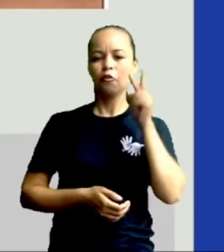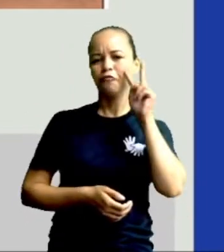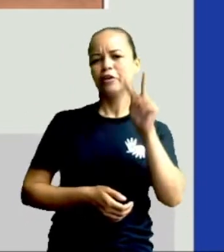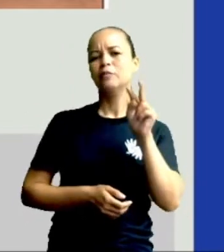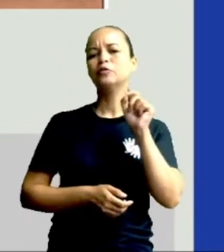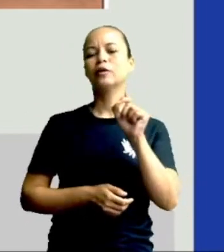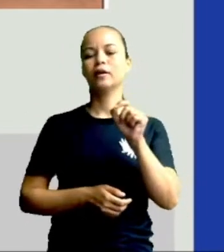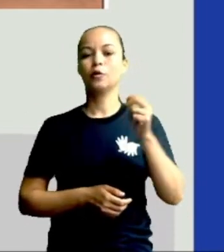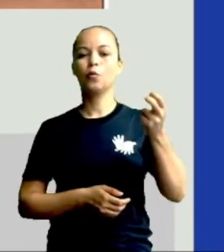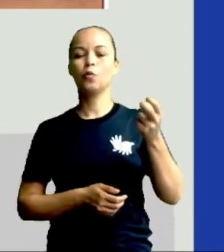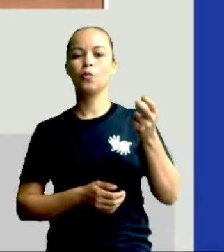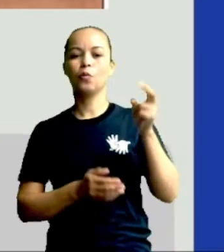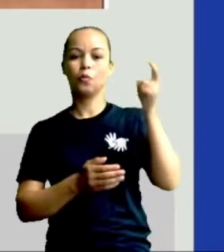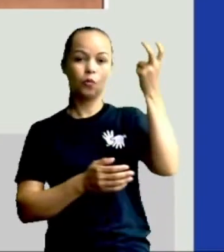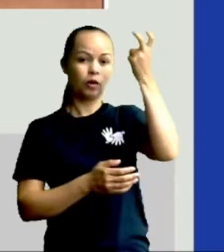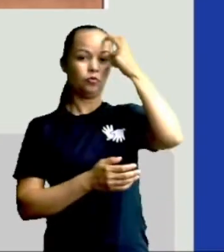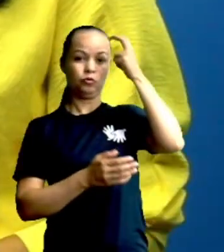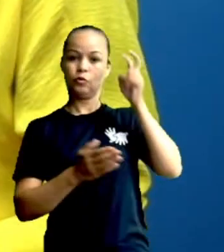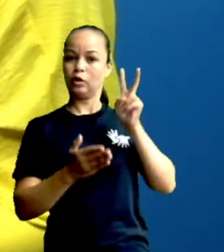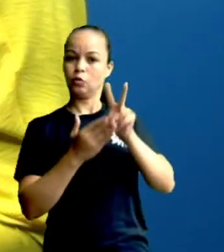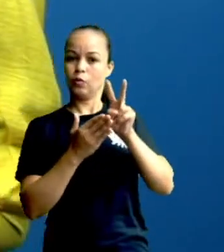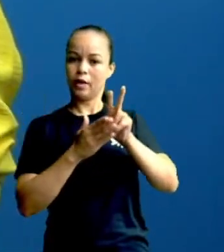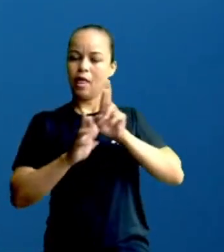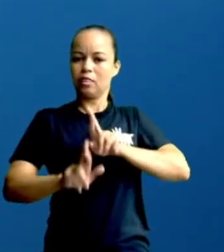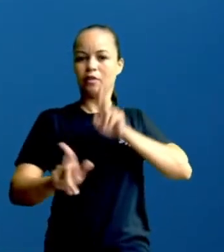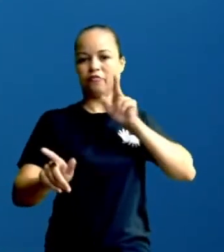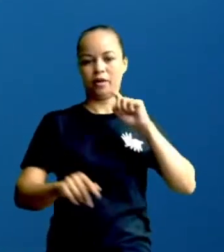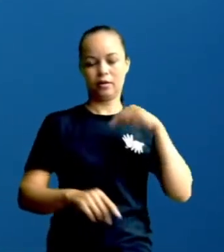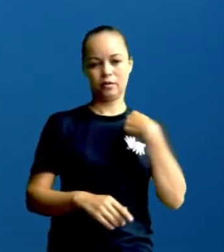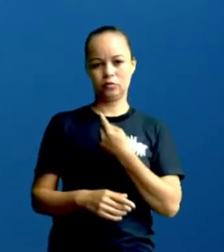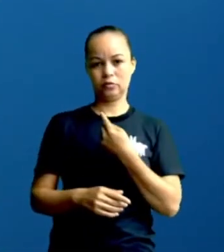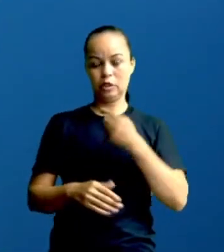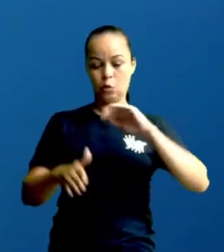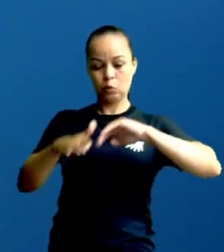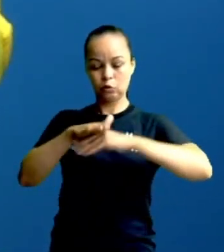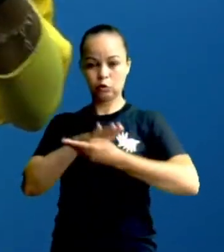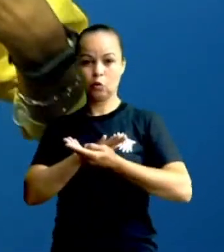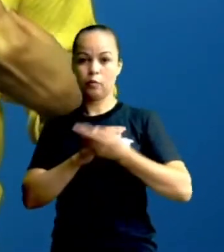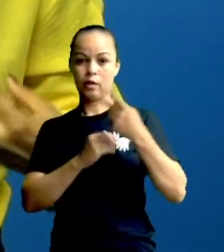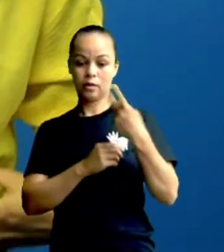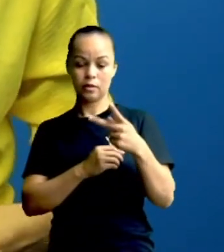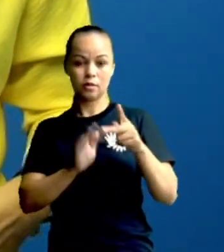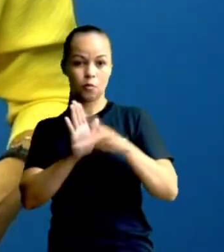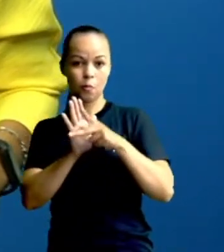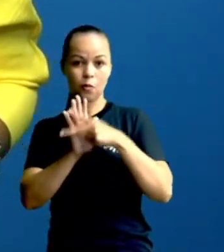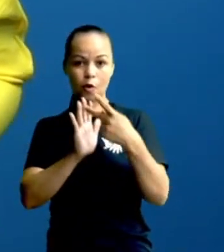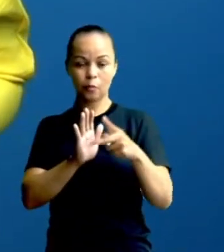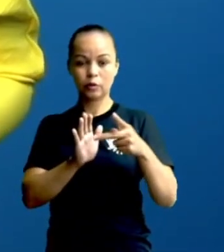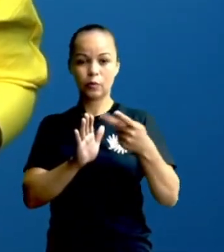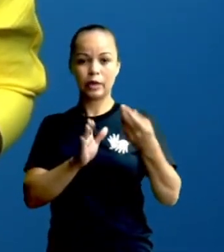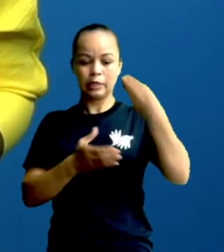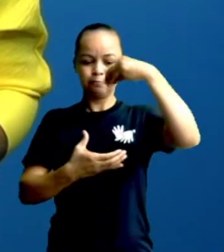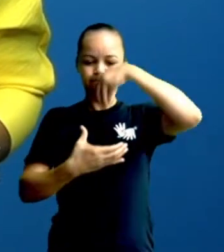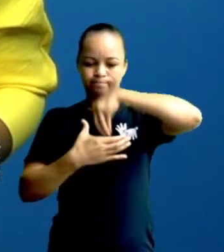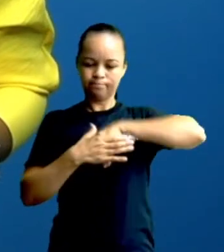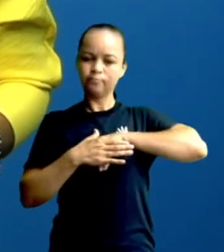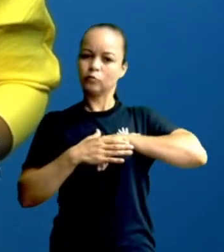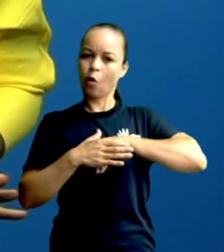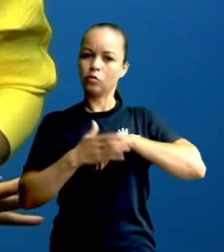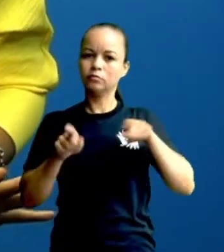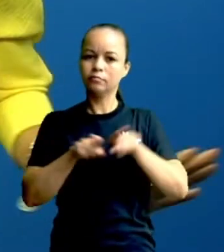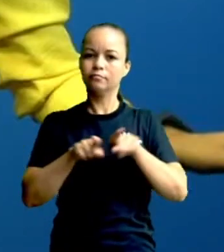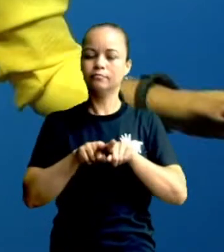tem toda uma cultura diferenciada da nossa. E que vários costumes dos índios, a gente enraizou na nossa cultura também.